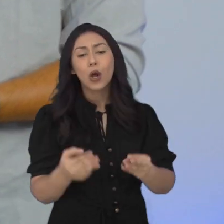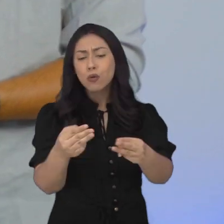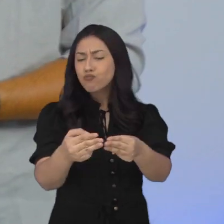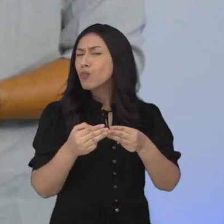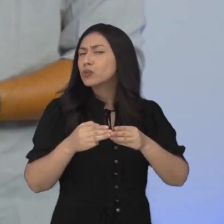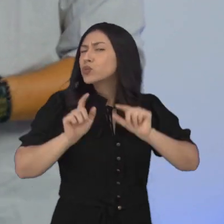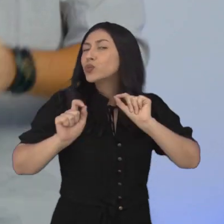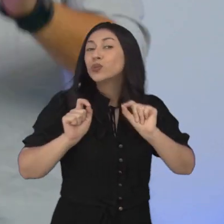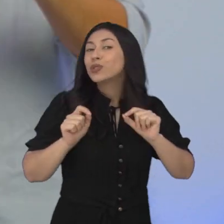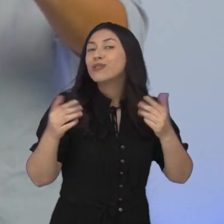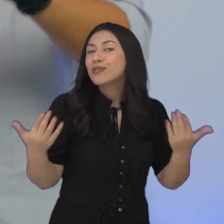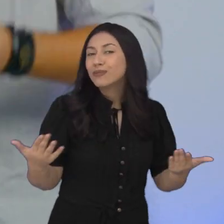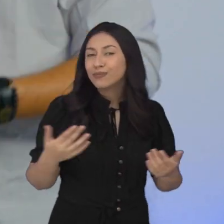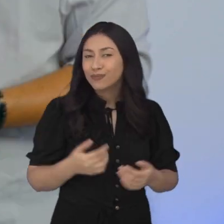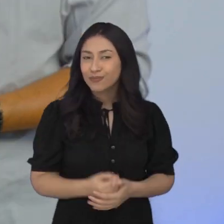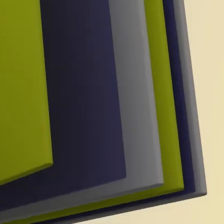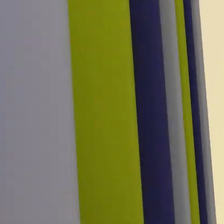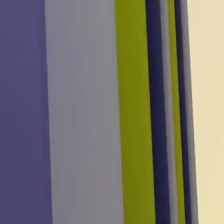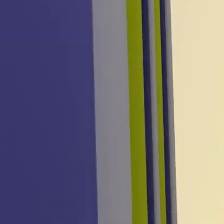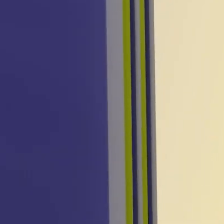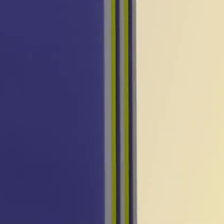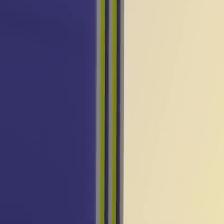gente te explica o que é uma moção.